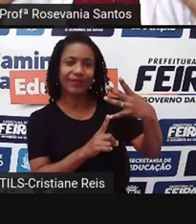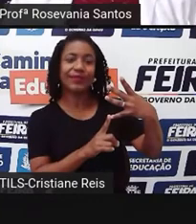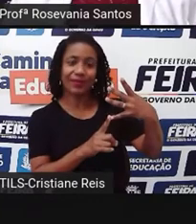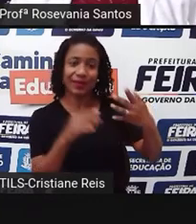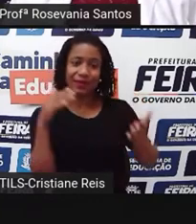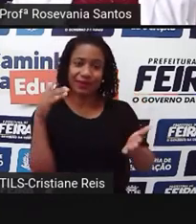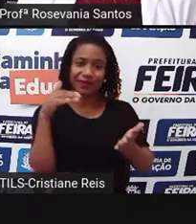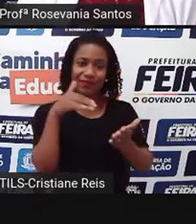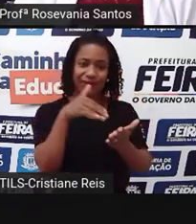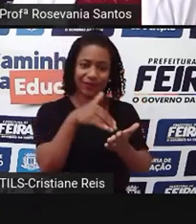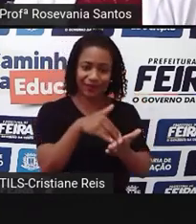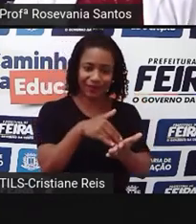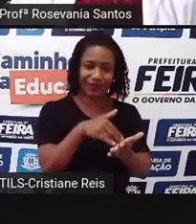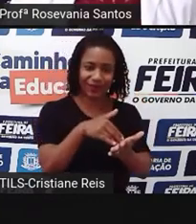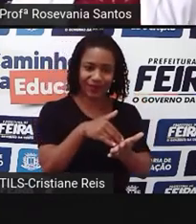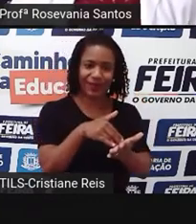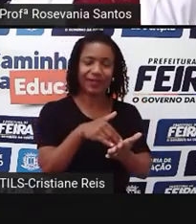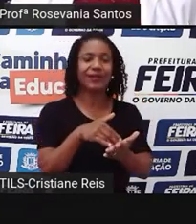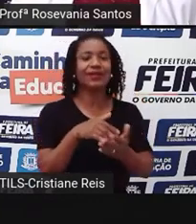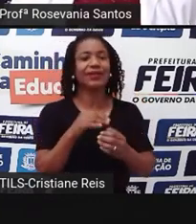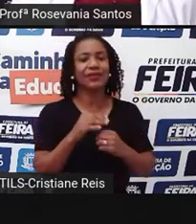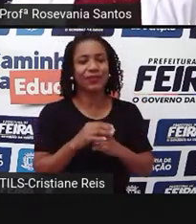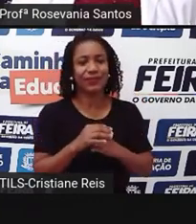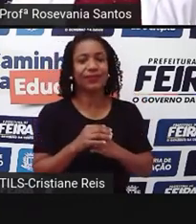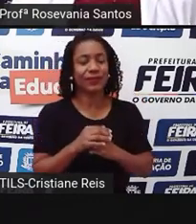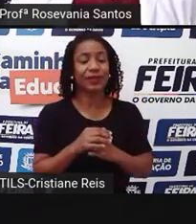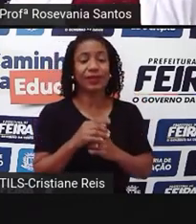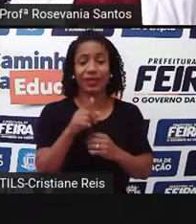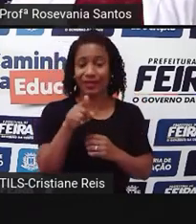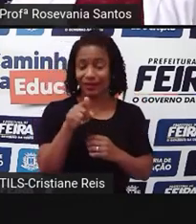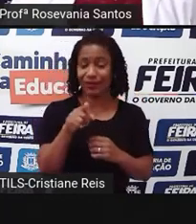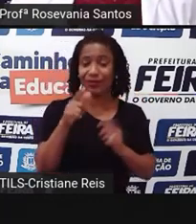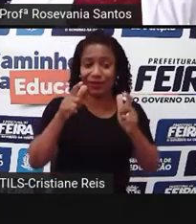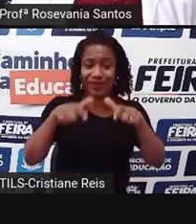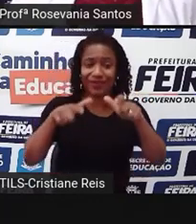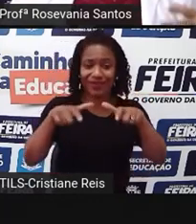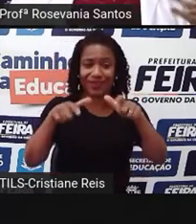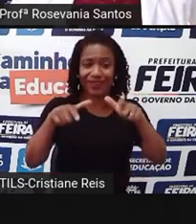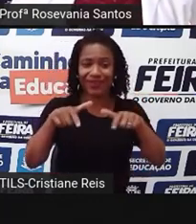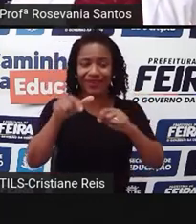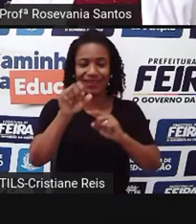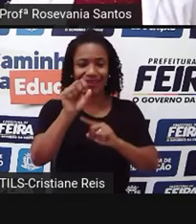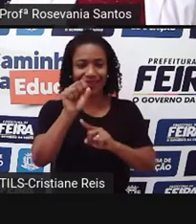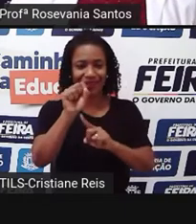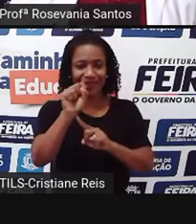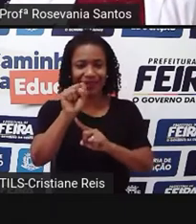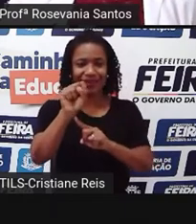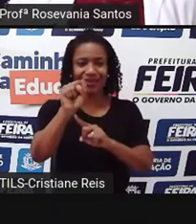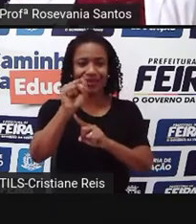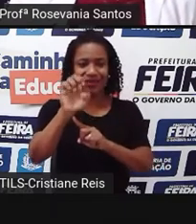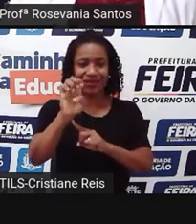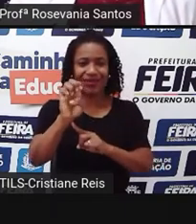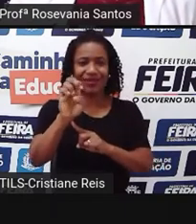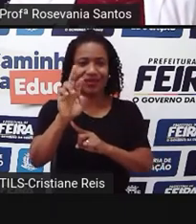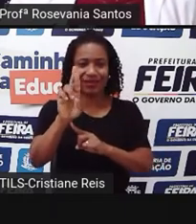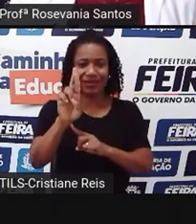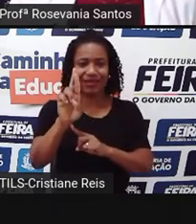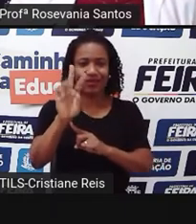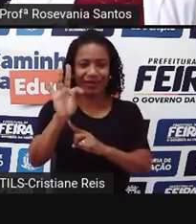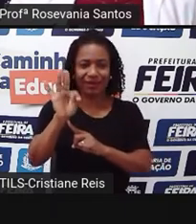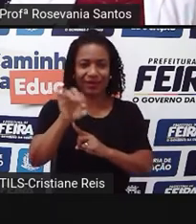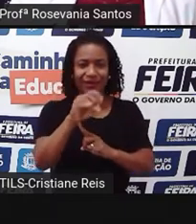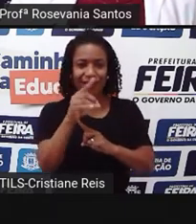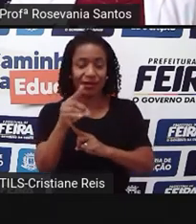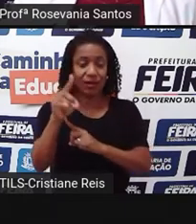e não menos importante, pelo contrário, é a região que vai predominar, ou é a sub